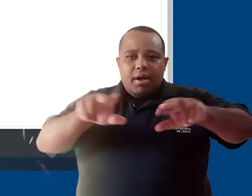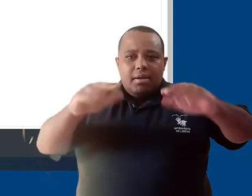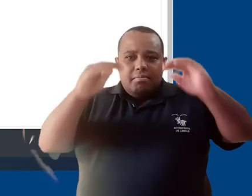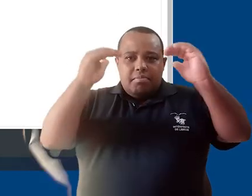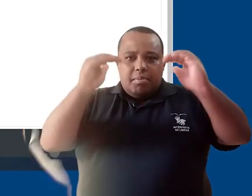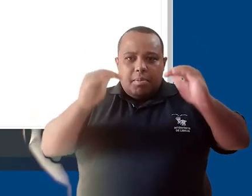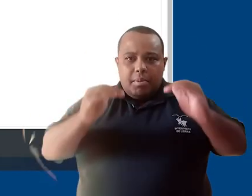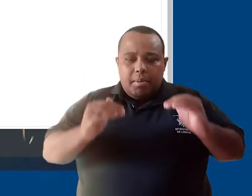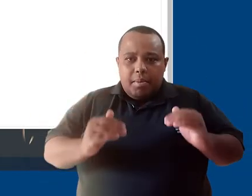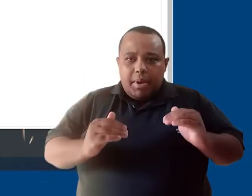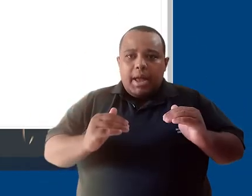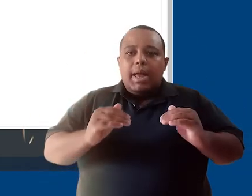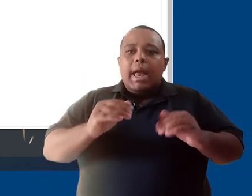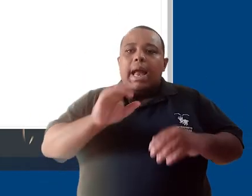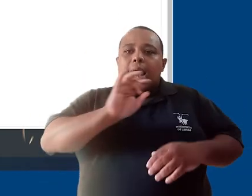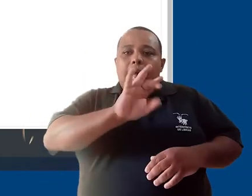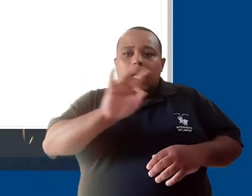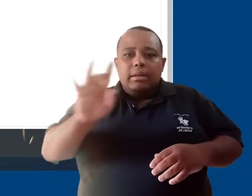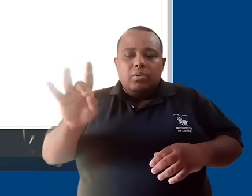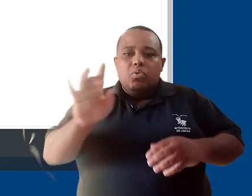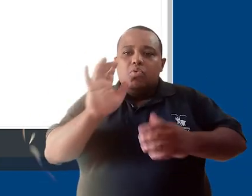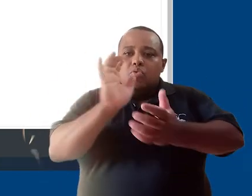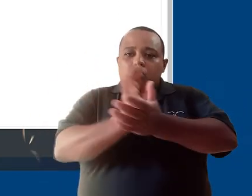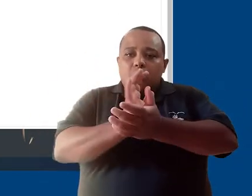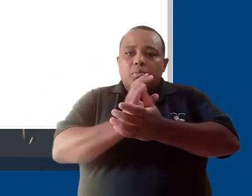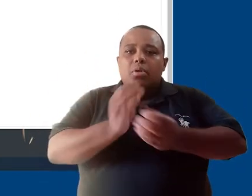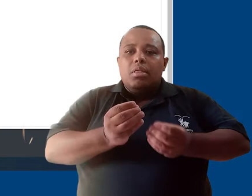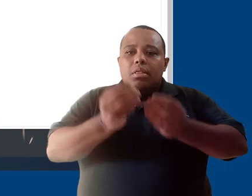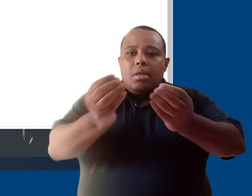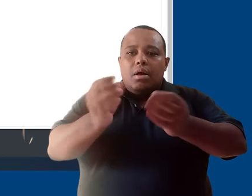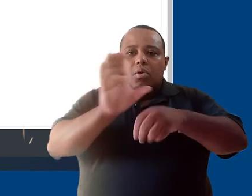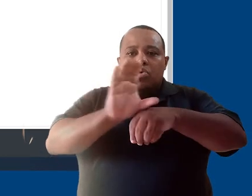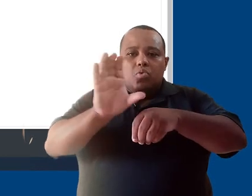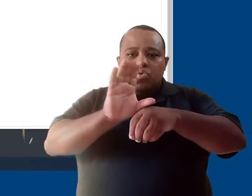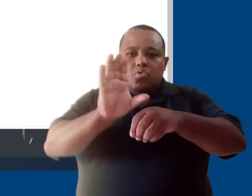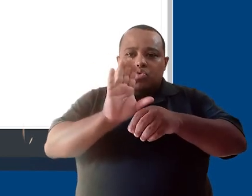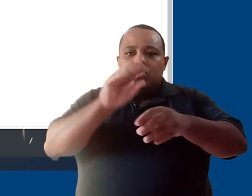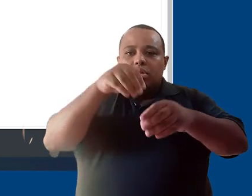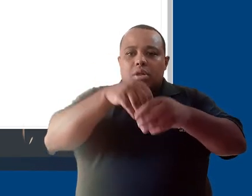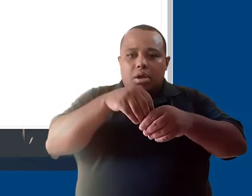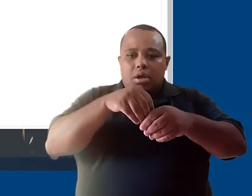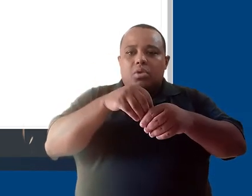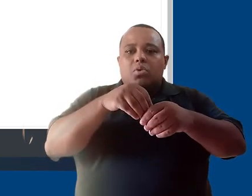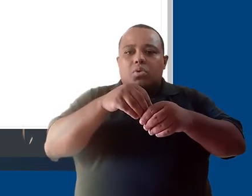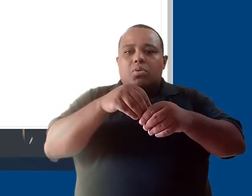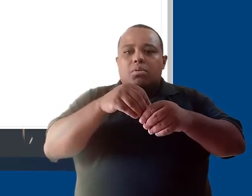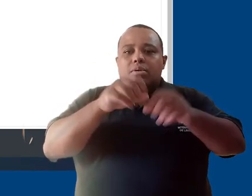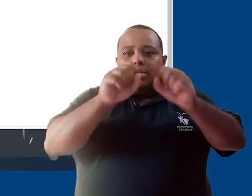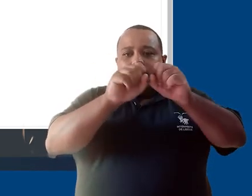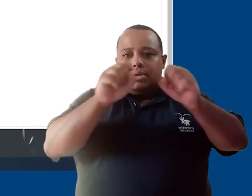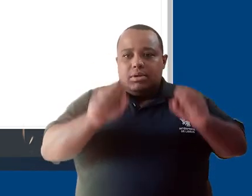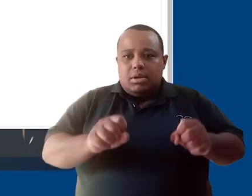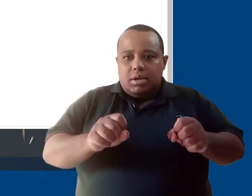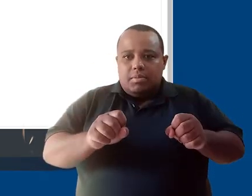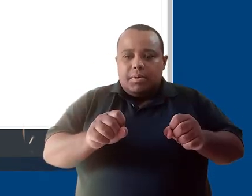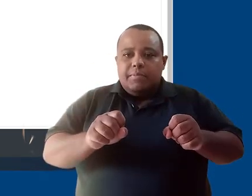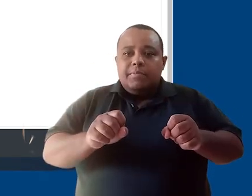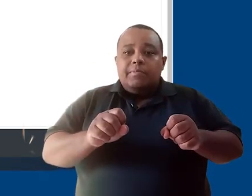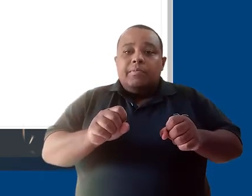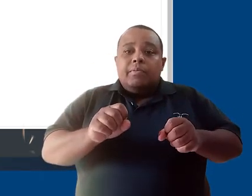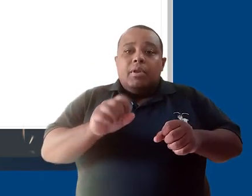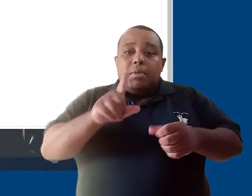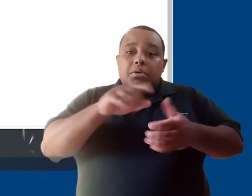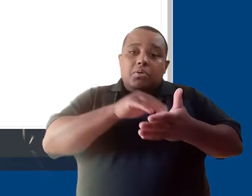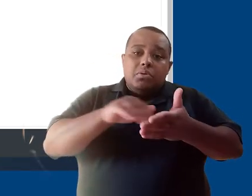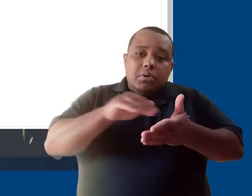dentro da plataforma. Os coordenadores e os secretários, eles geralmente não são inseridos nos cursos ou disciplinas, no